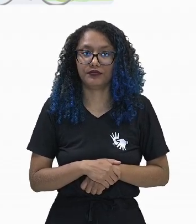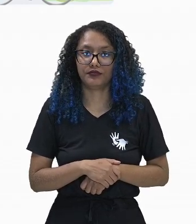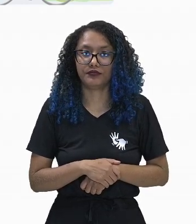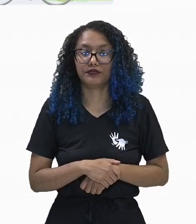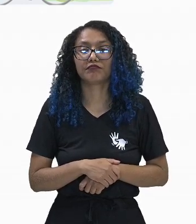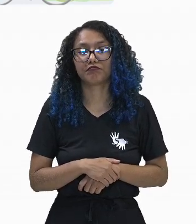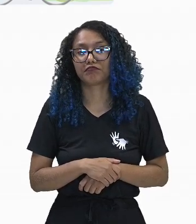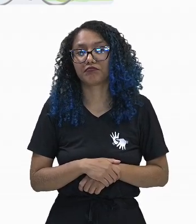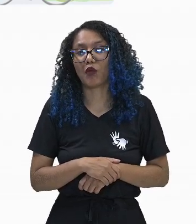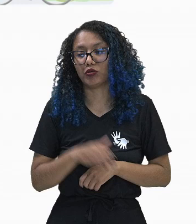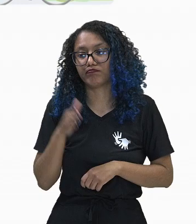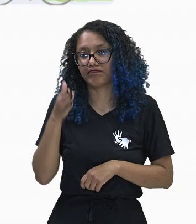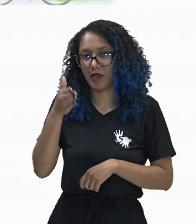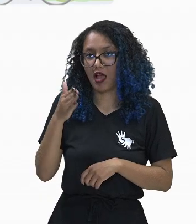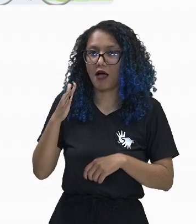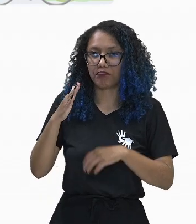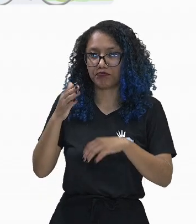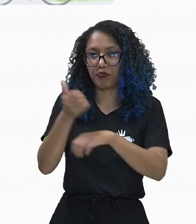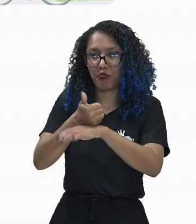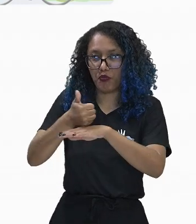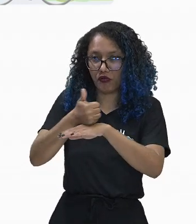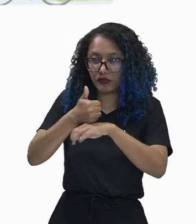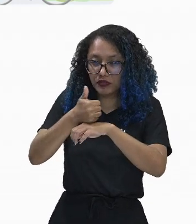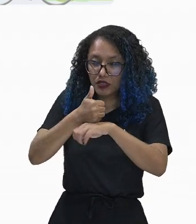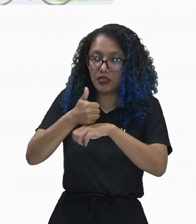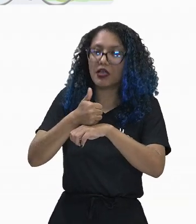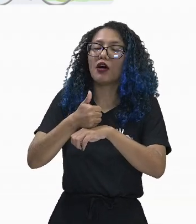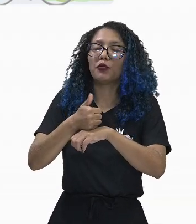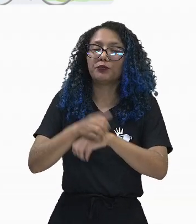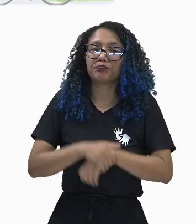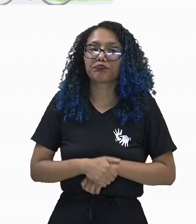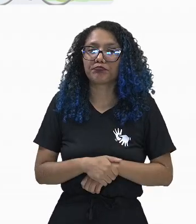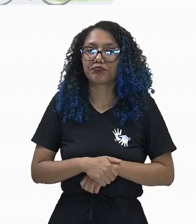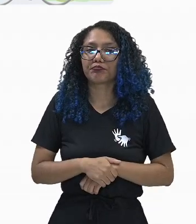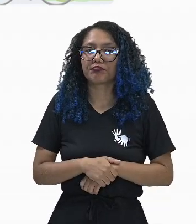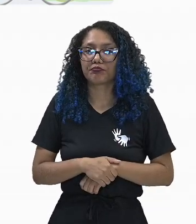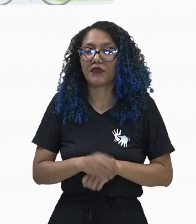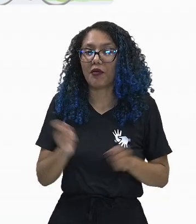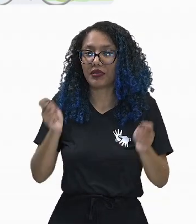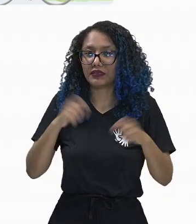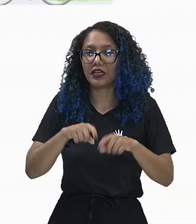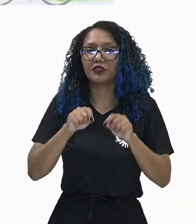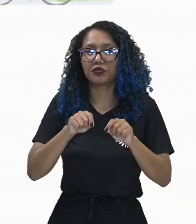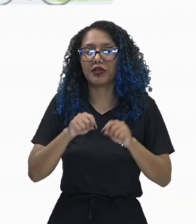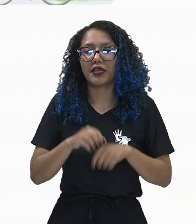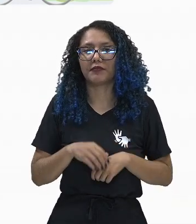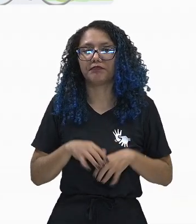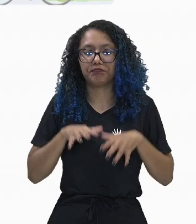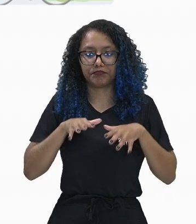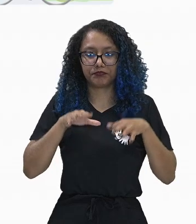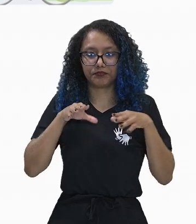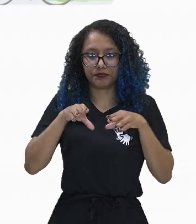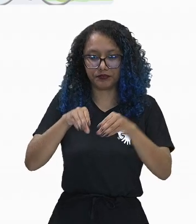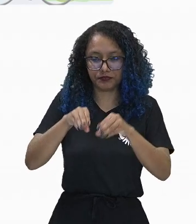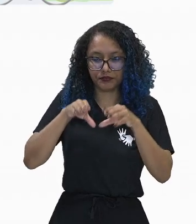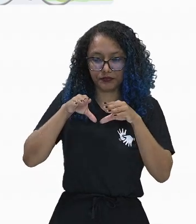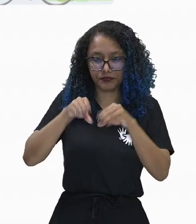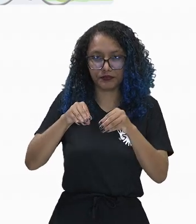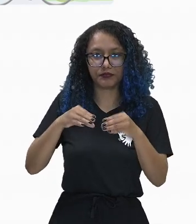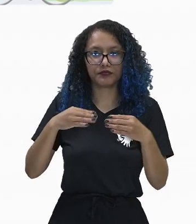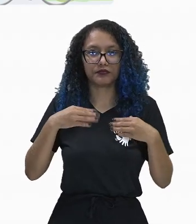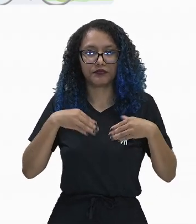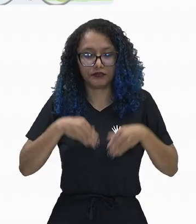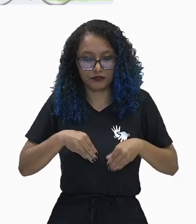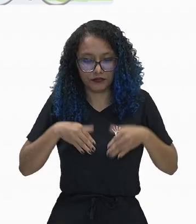profissional habilitado para fazer uma massagem linfática que nós conhecemos muito na estética como